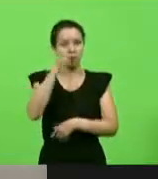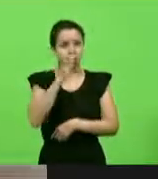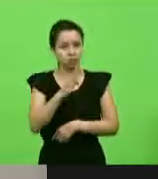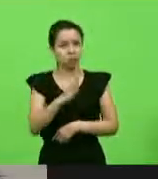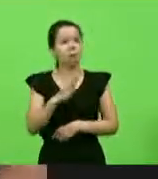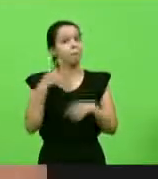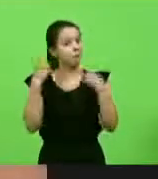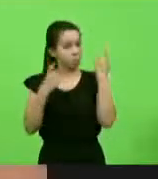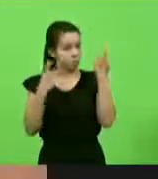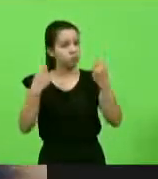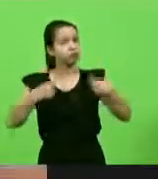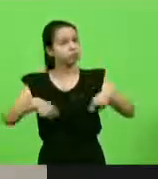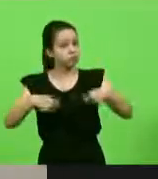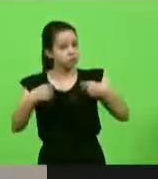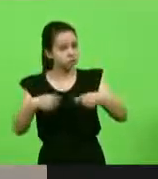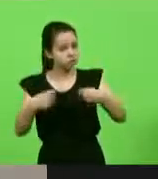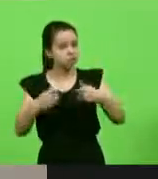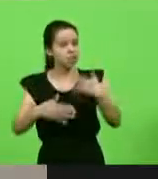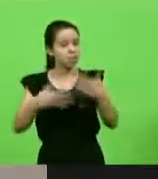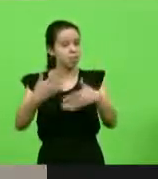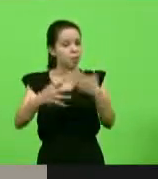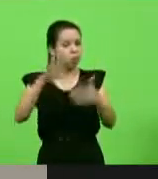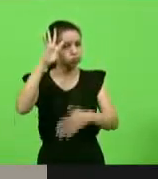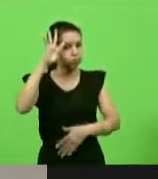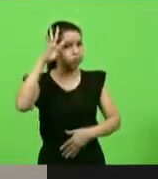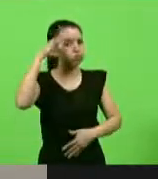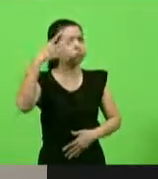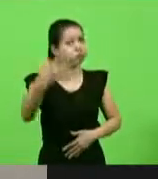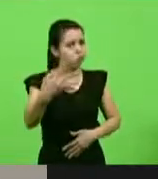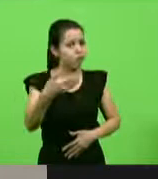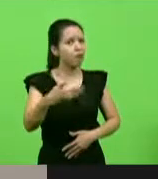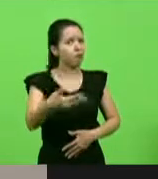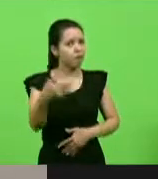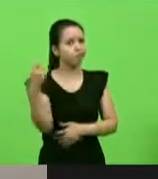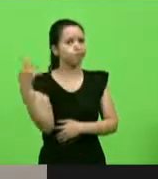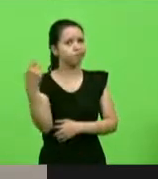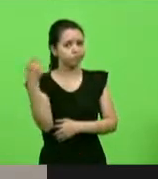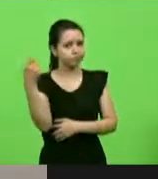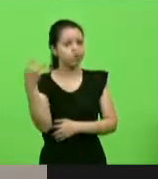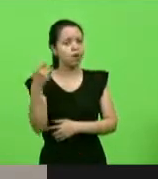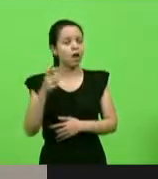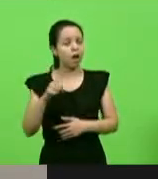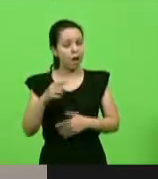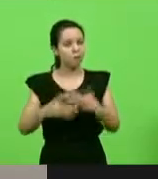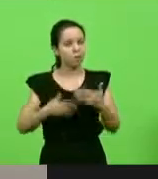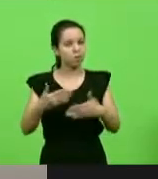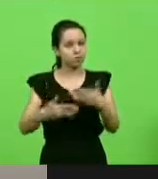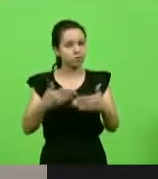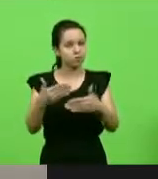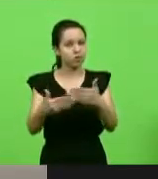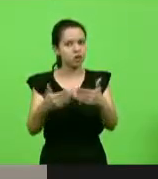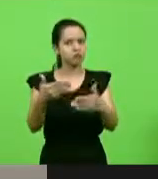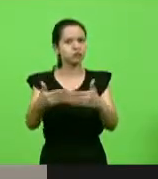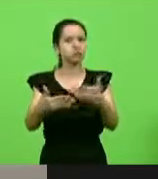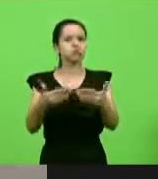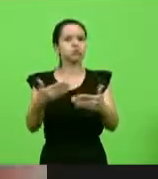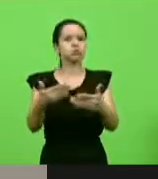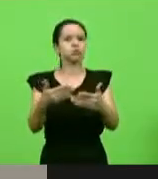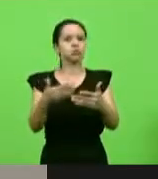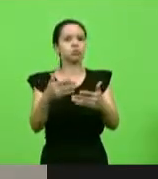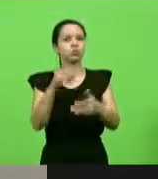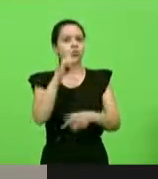consequências logo, logo, aí na frente. É um processo que envolve também riscos